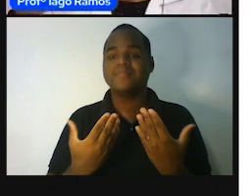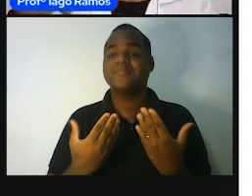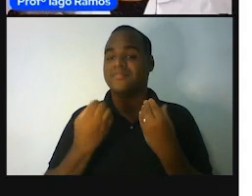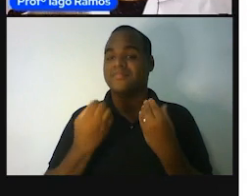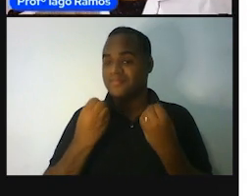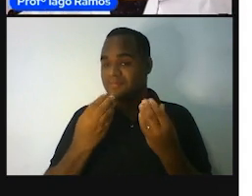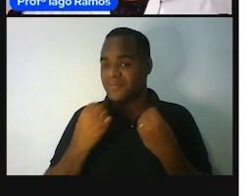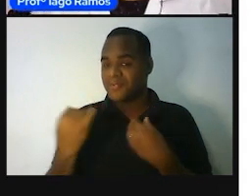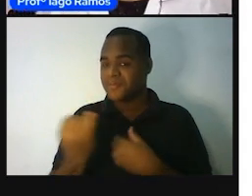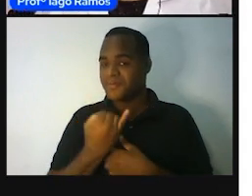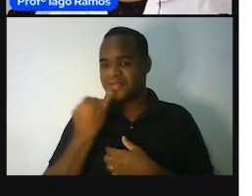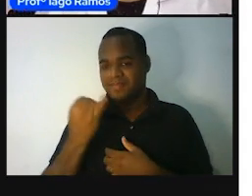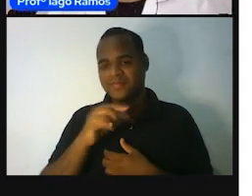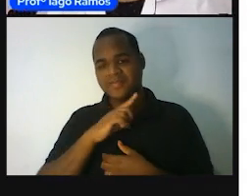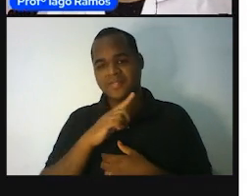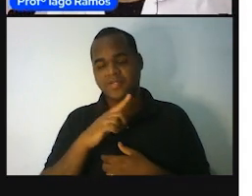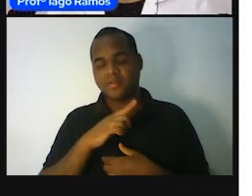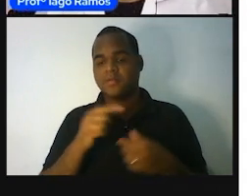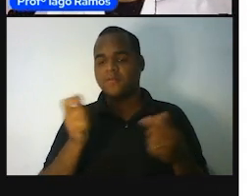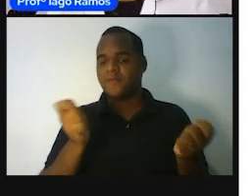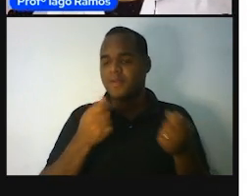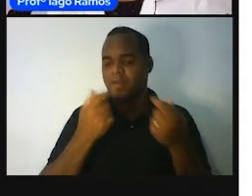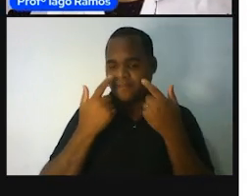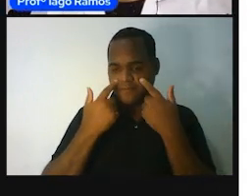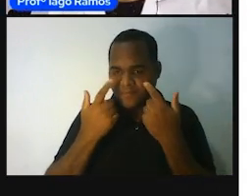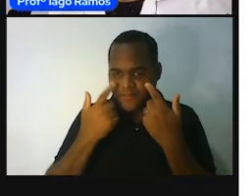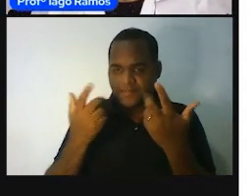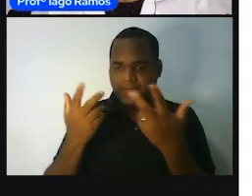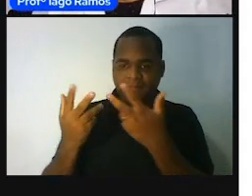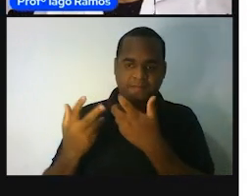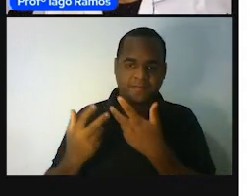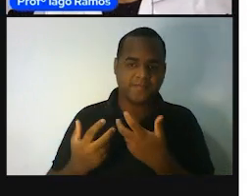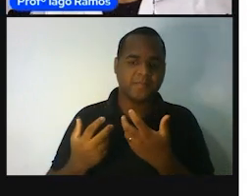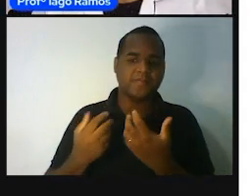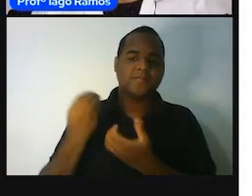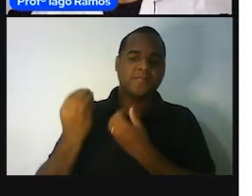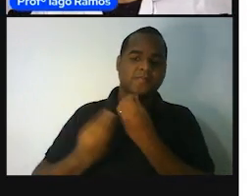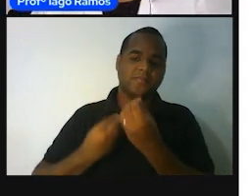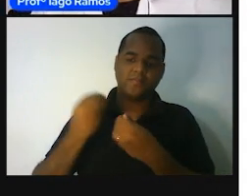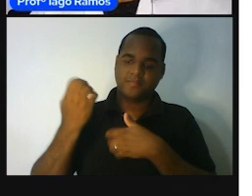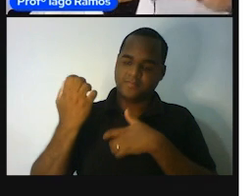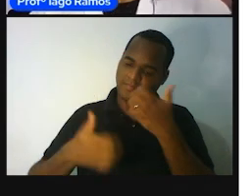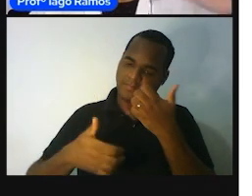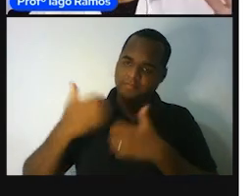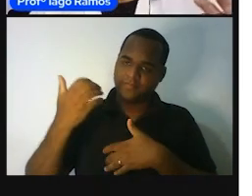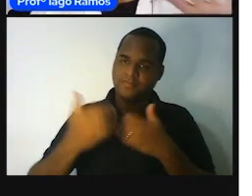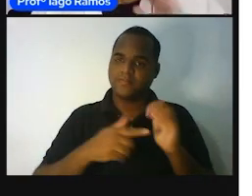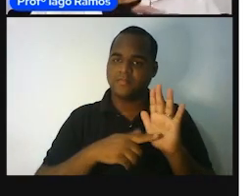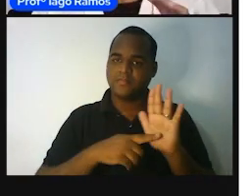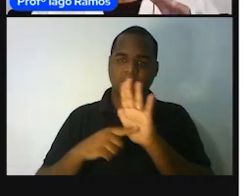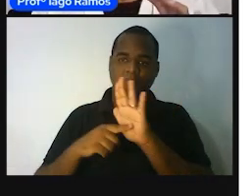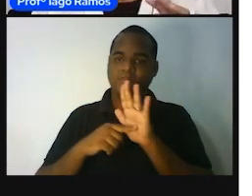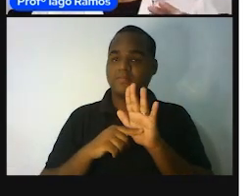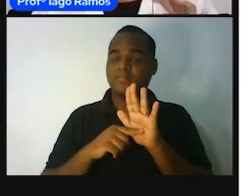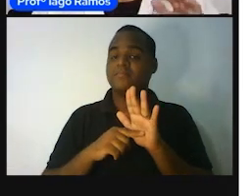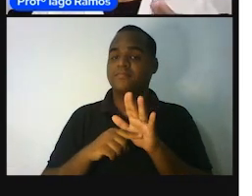que eu estava tentando fazer você perceber algum ninguinho atrás. Então, o SI